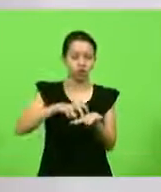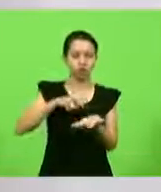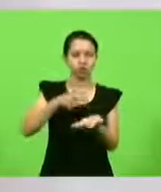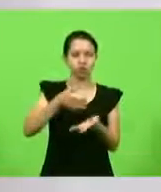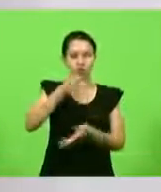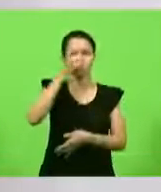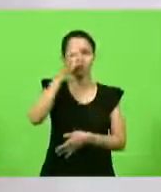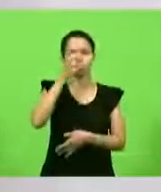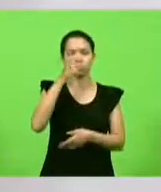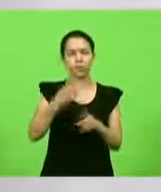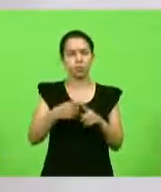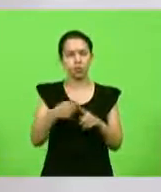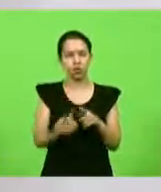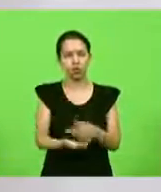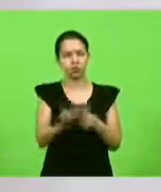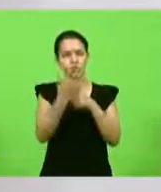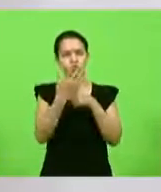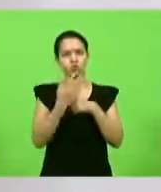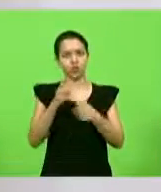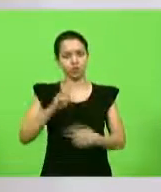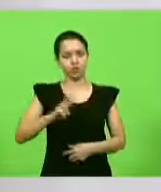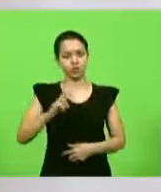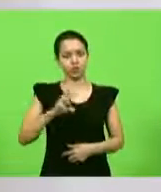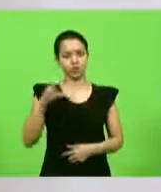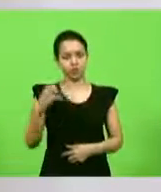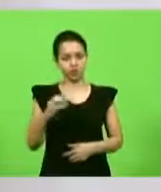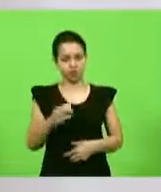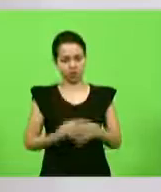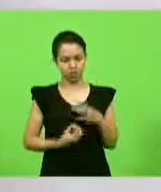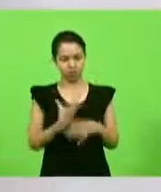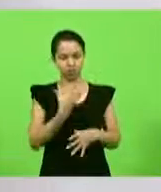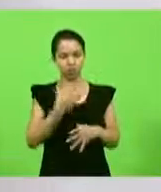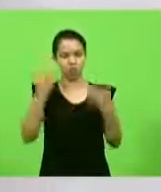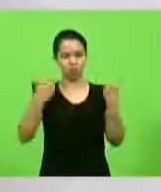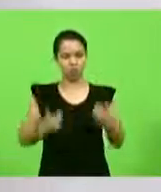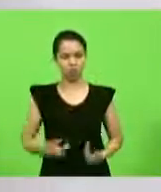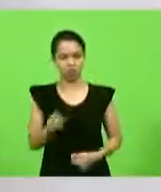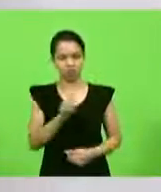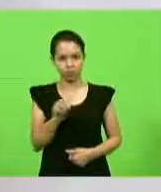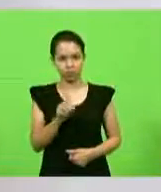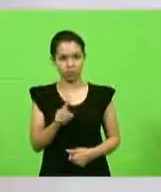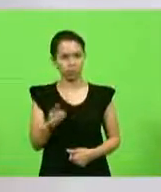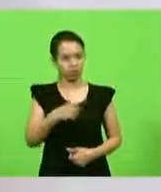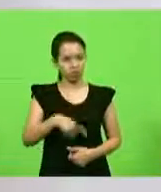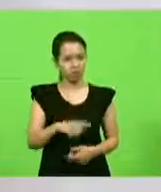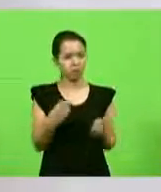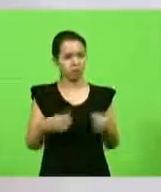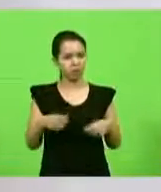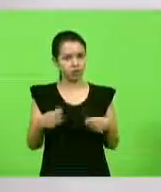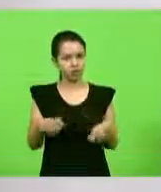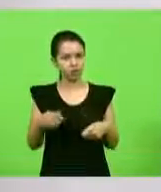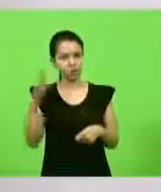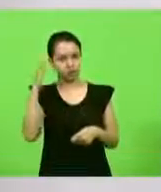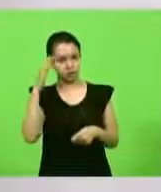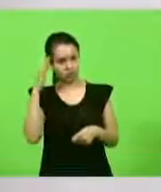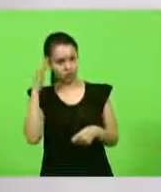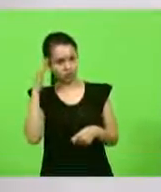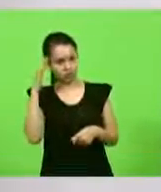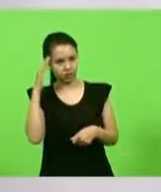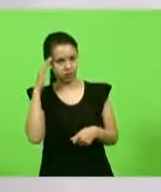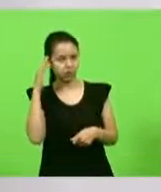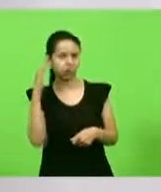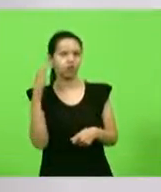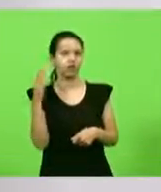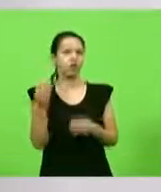aí você vai ter a vitamina C para te proteger. E é isso que nós temos que começar a compreender dentro dessa sistemática, como é que eu